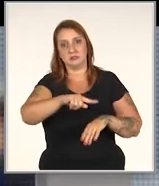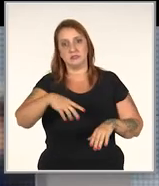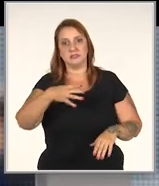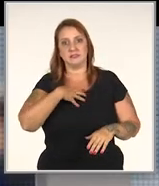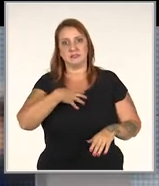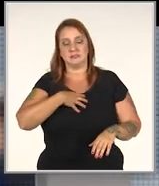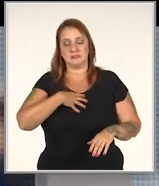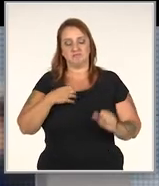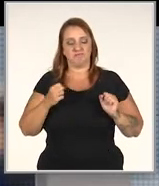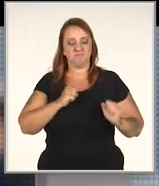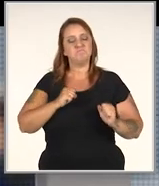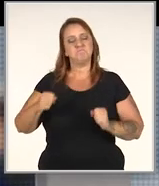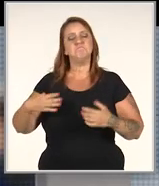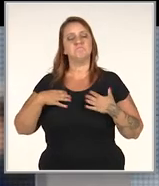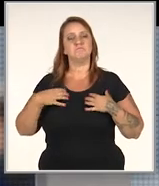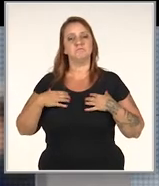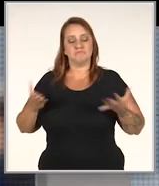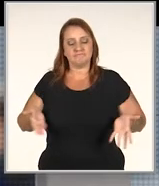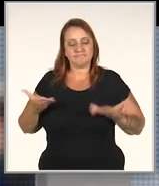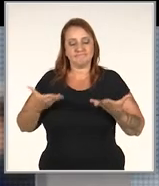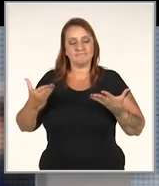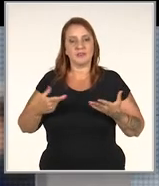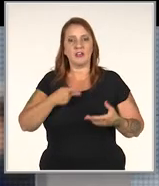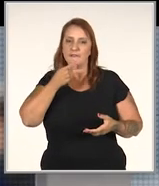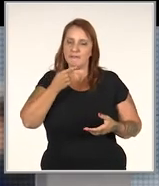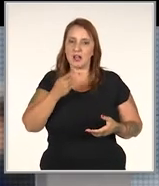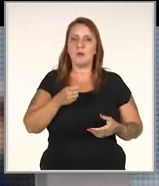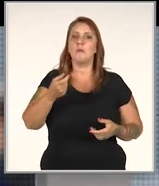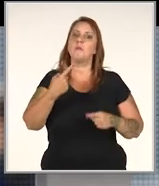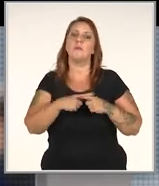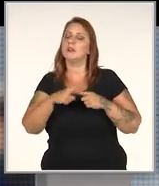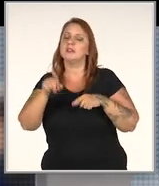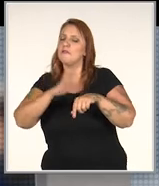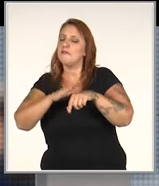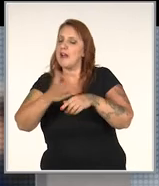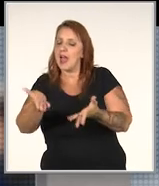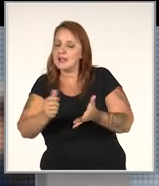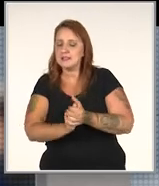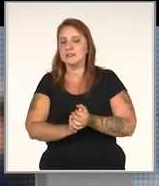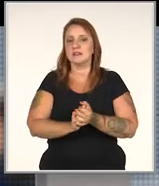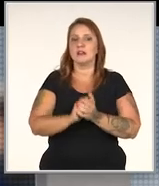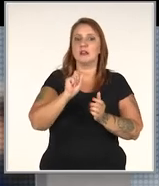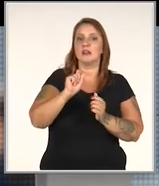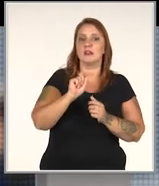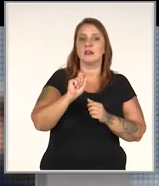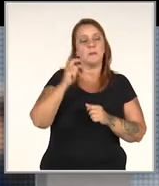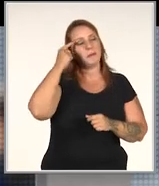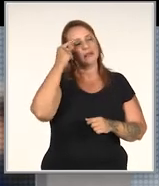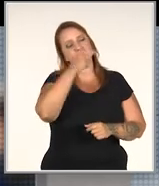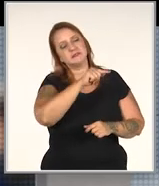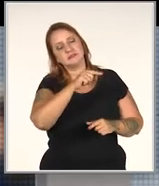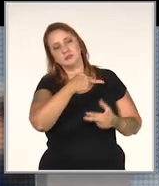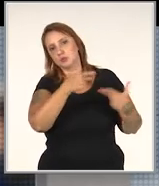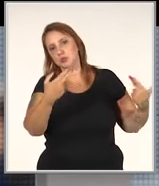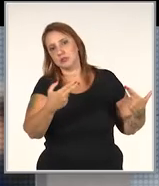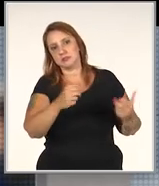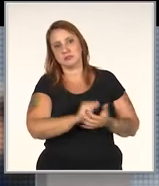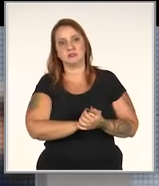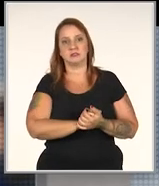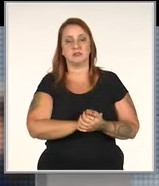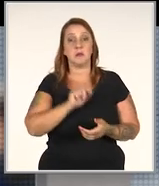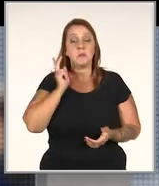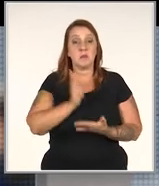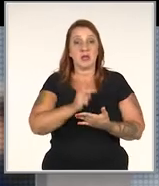consumidor mesmo, ele se sente empoderado e ele se sente estimulado a sugerir, poxa, por que você não faz isso? Ah, que tal se você pensasse naquilo?